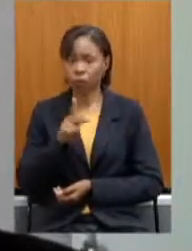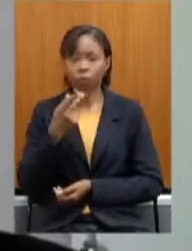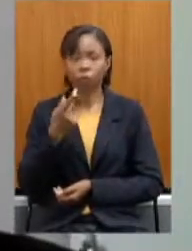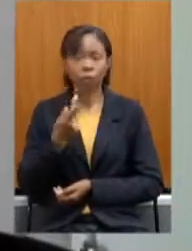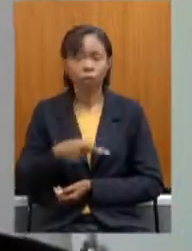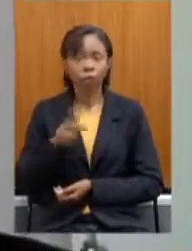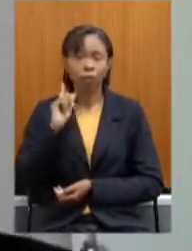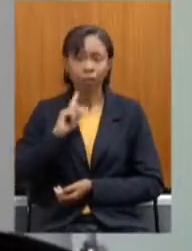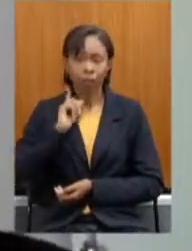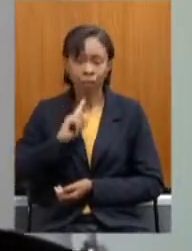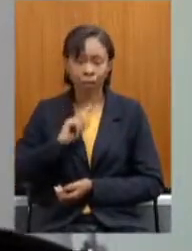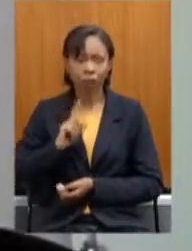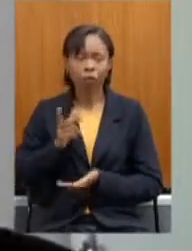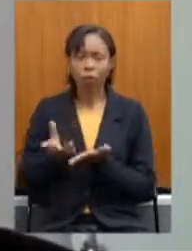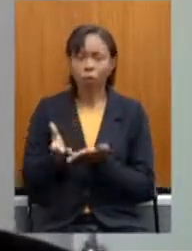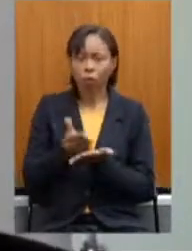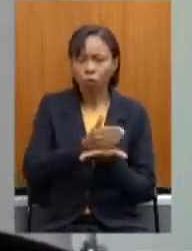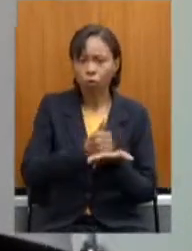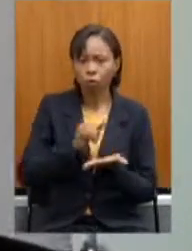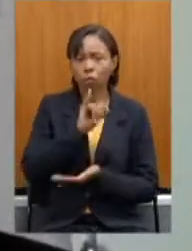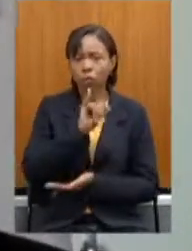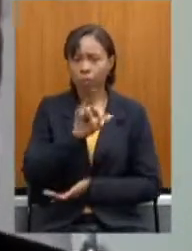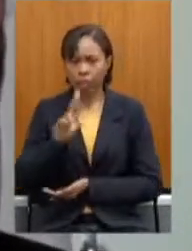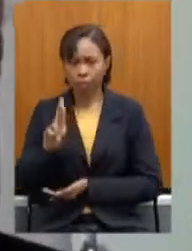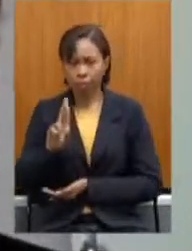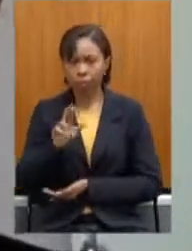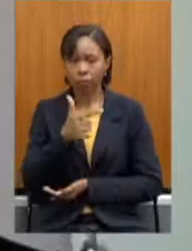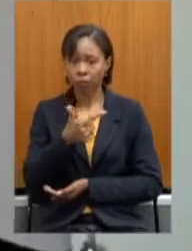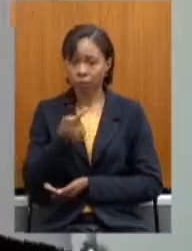recolhimento do imposto de renda de 27,5%.